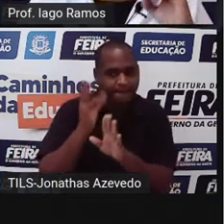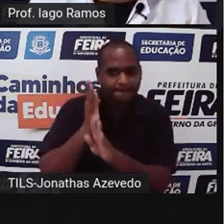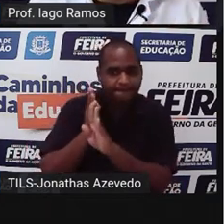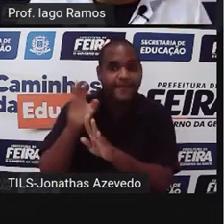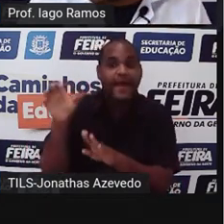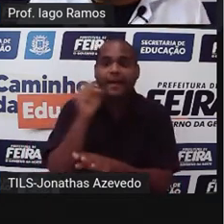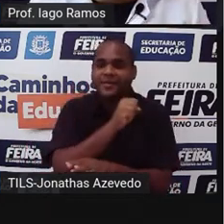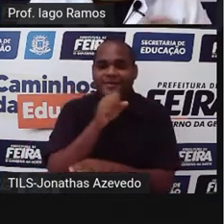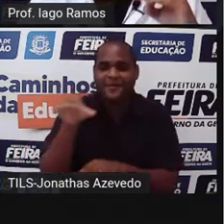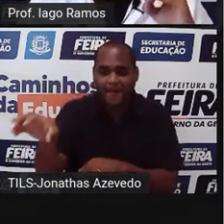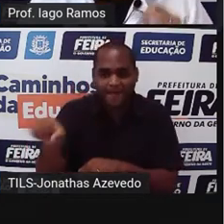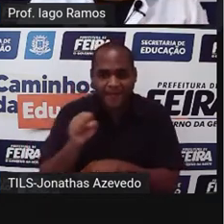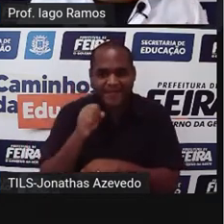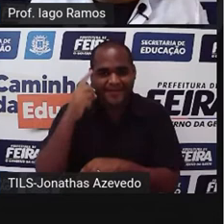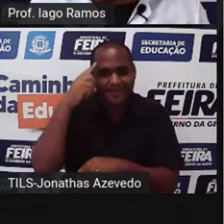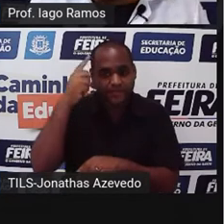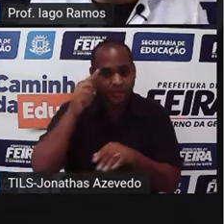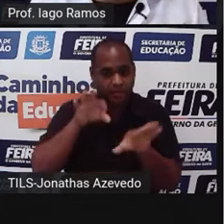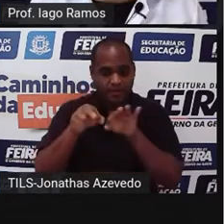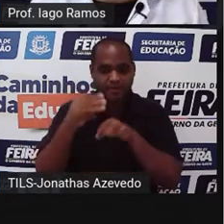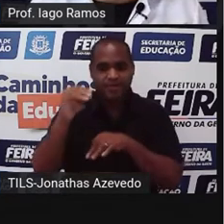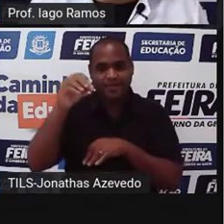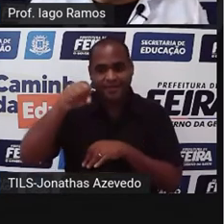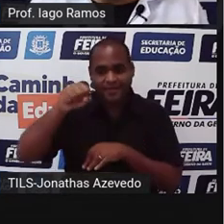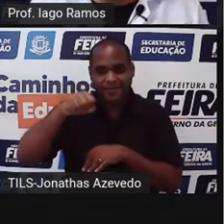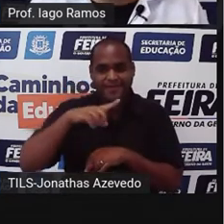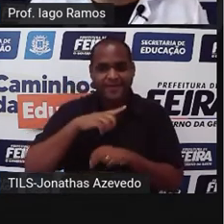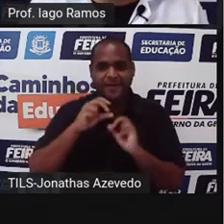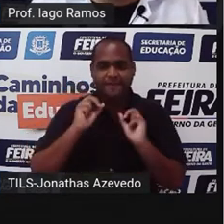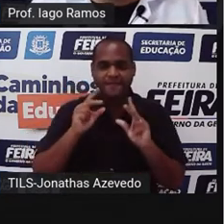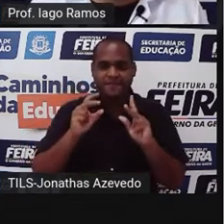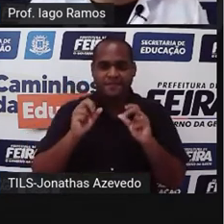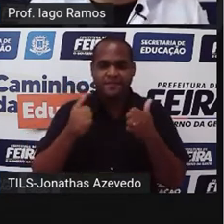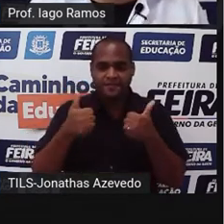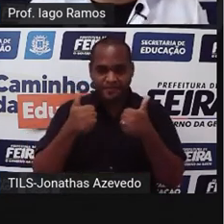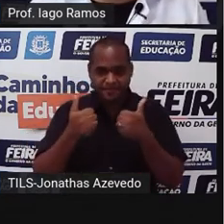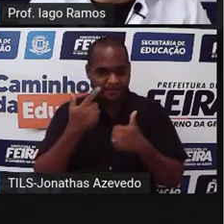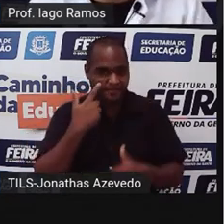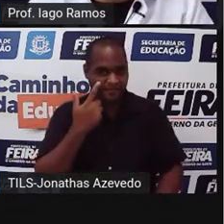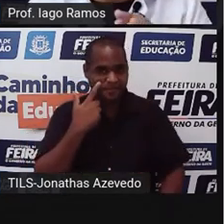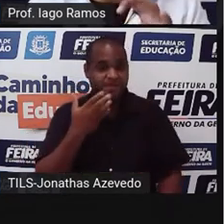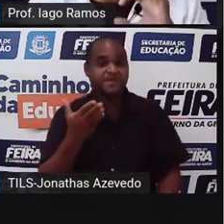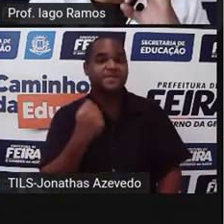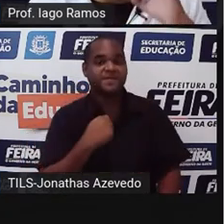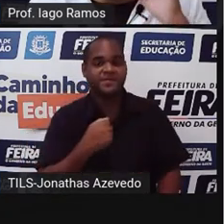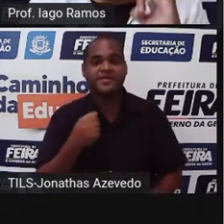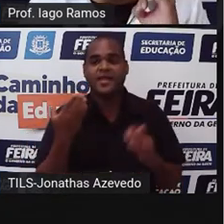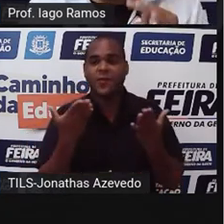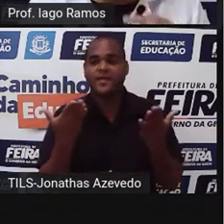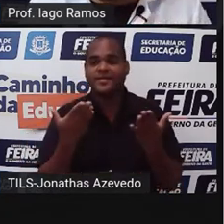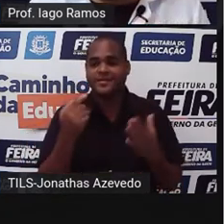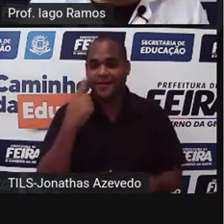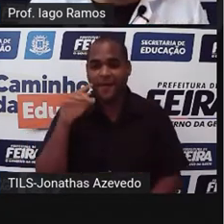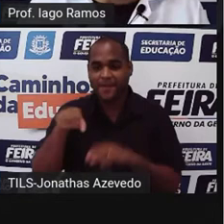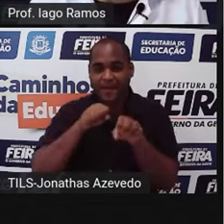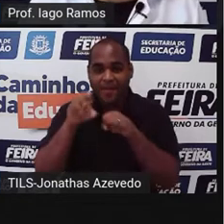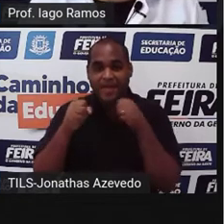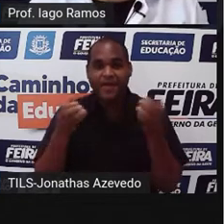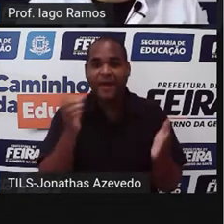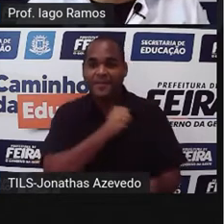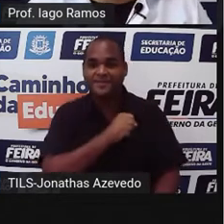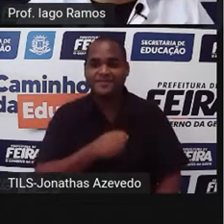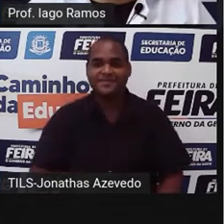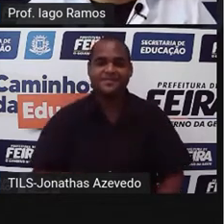e vai pegar esse carregador em menos de 30 segundos. Valeu? Vamos ver? Então vamos lá. Agora, vai em busca desse carregador aí.